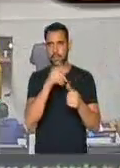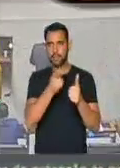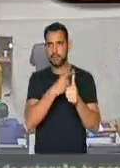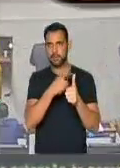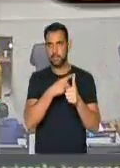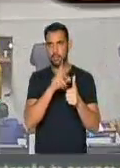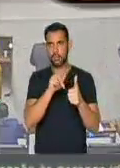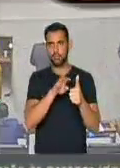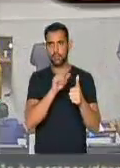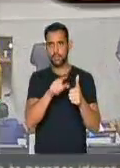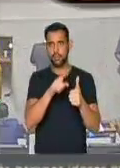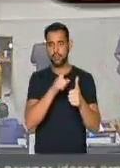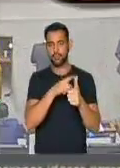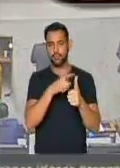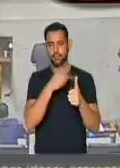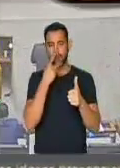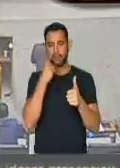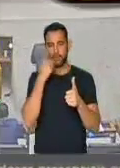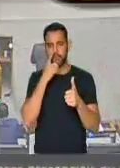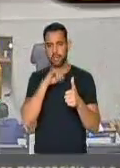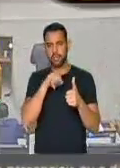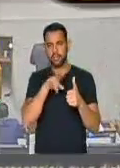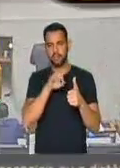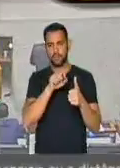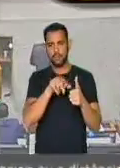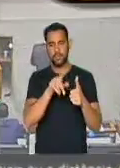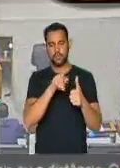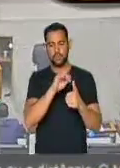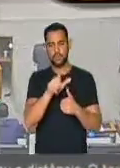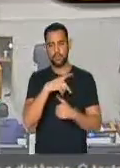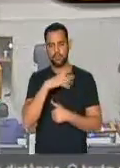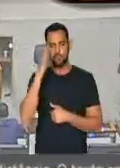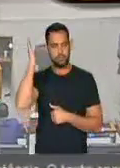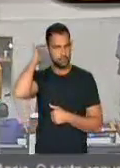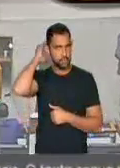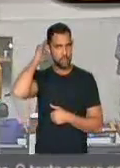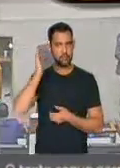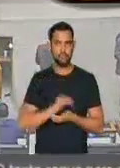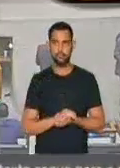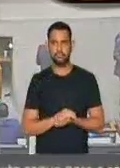primeiro é o do PSOL, com a palavra o deputado Edmilson Rodrigues do PSOL do Pará.